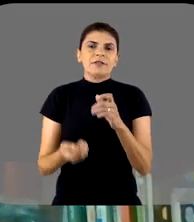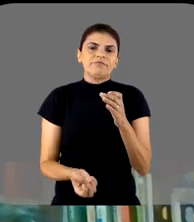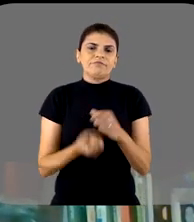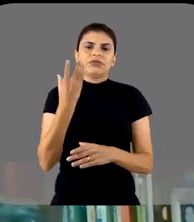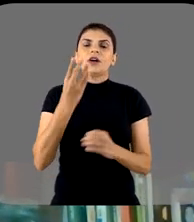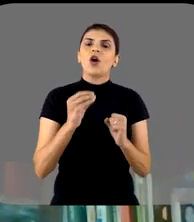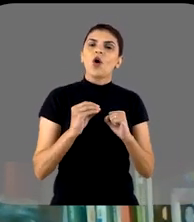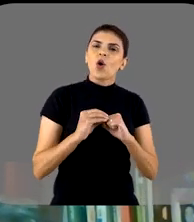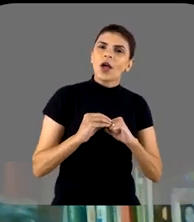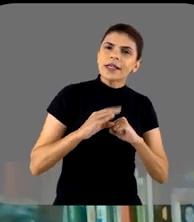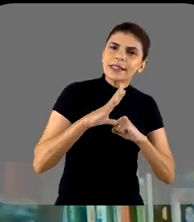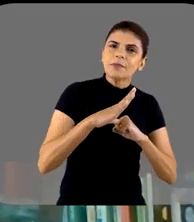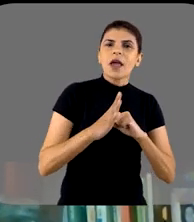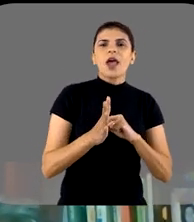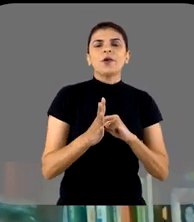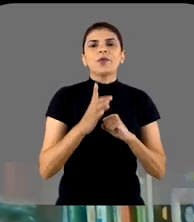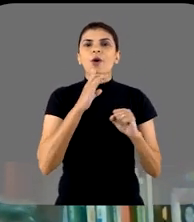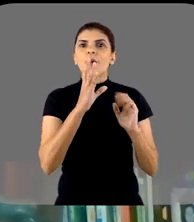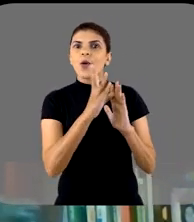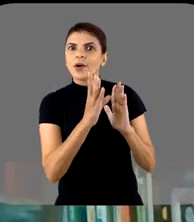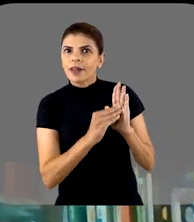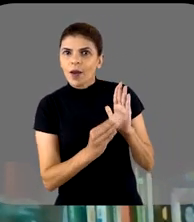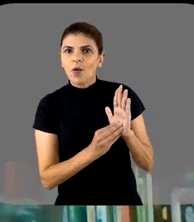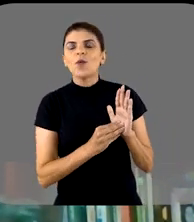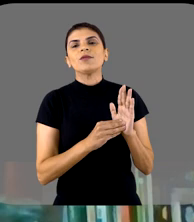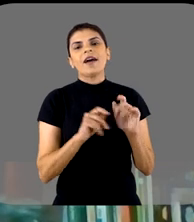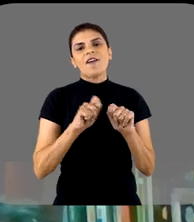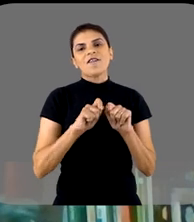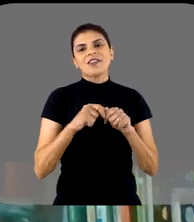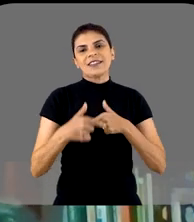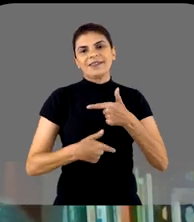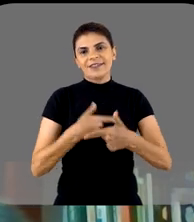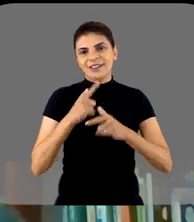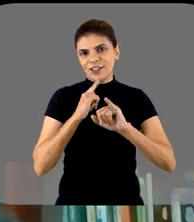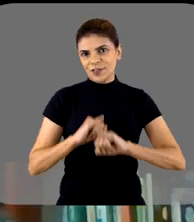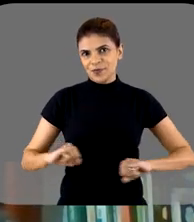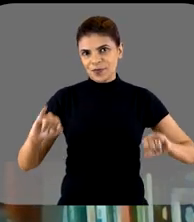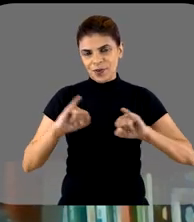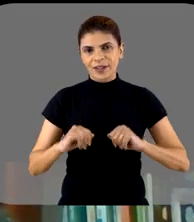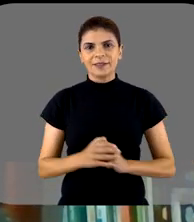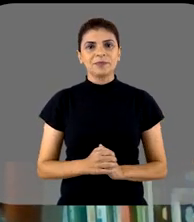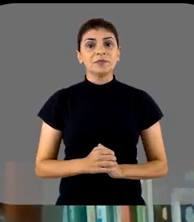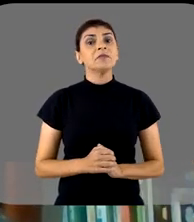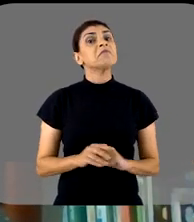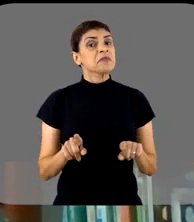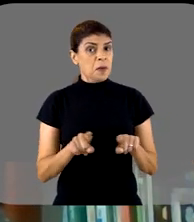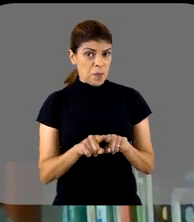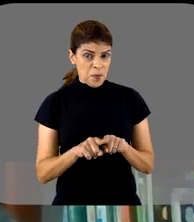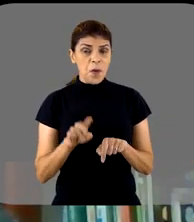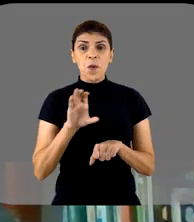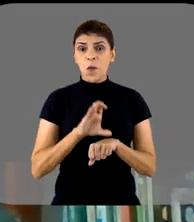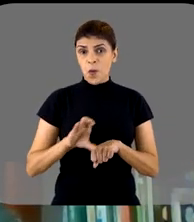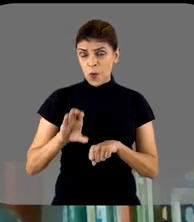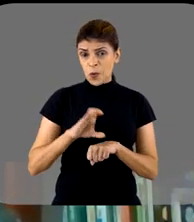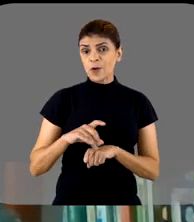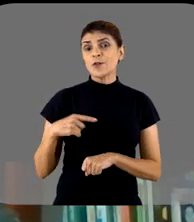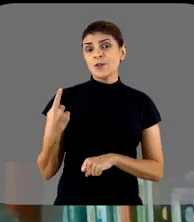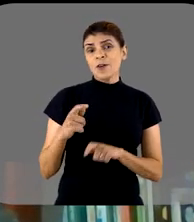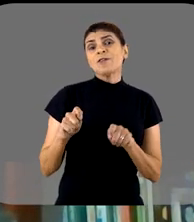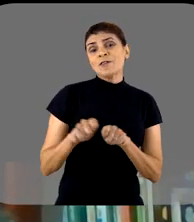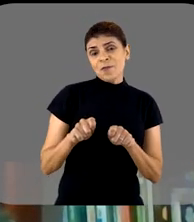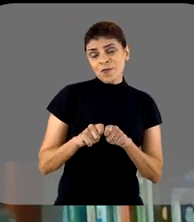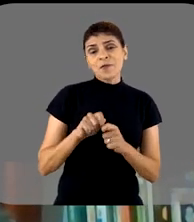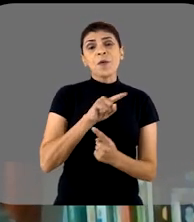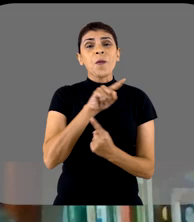trabalhos, produzem conhecimento, produzem conteúdo que deram origem ao que a gente está divulgando aqui. Tal qual um curso